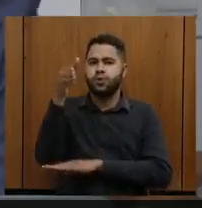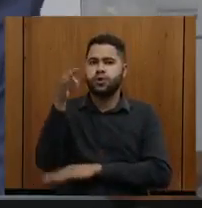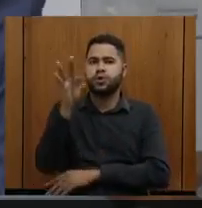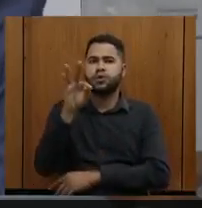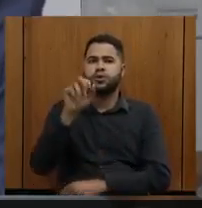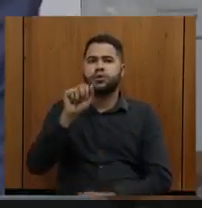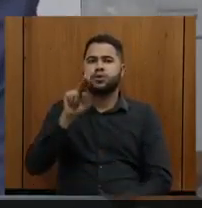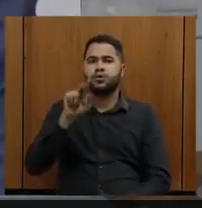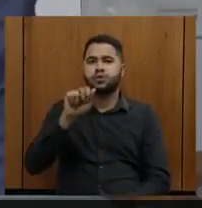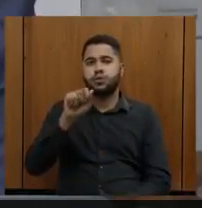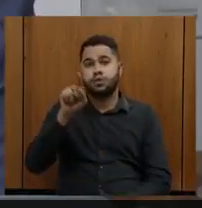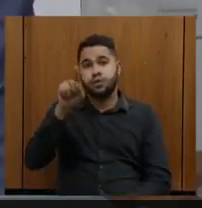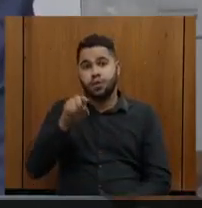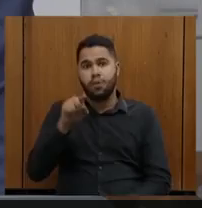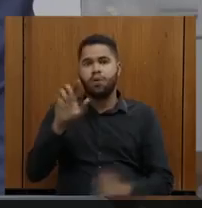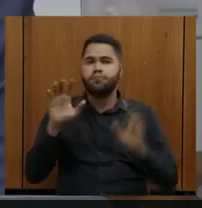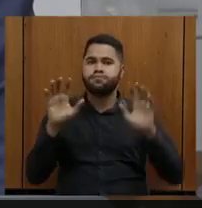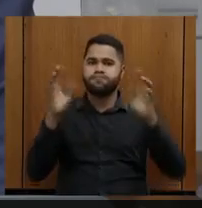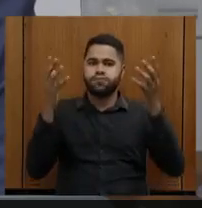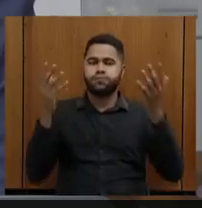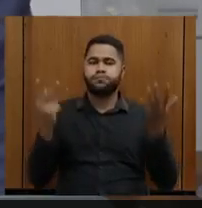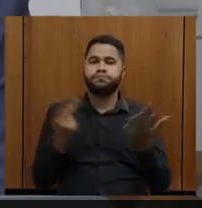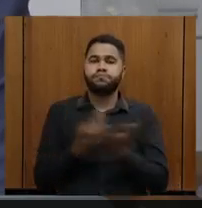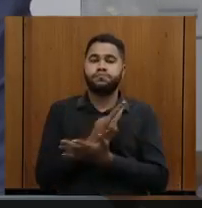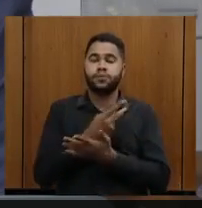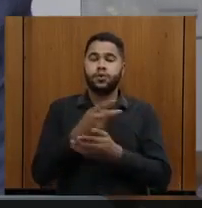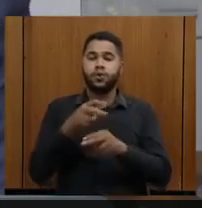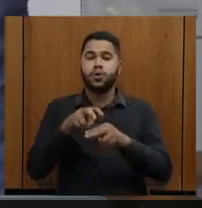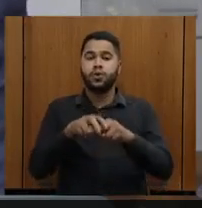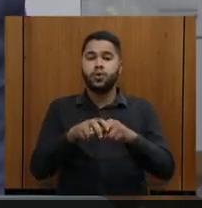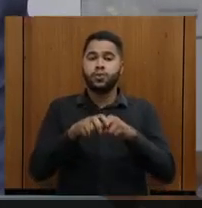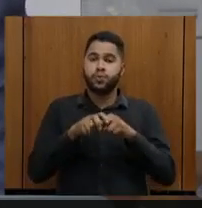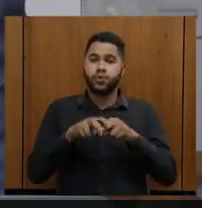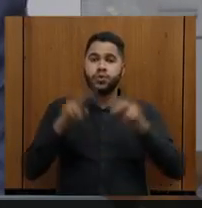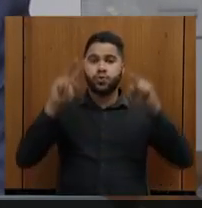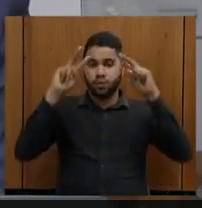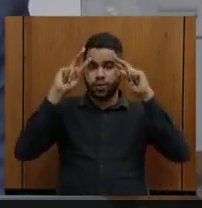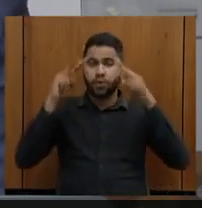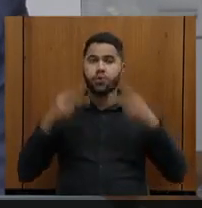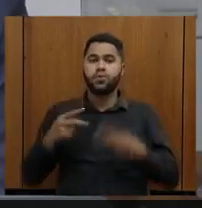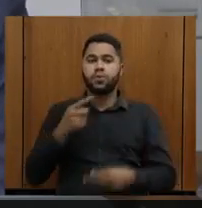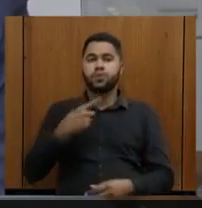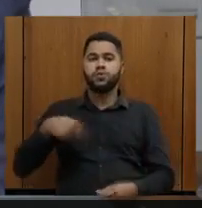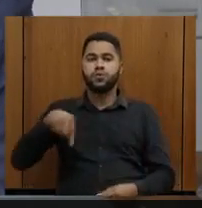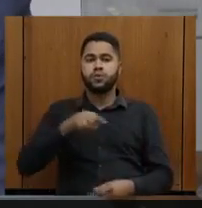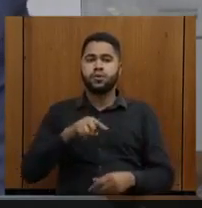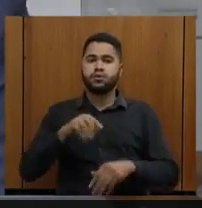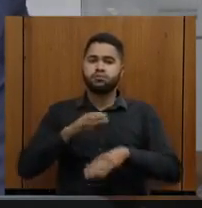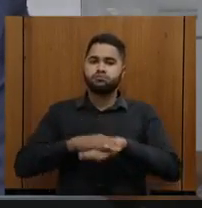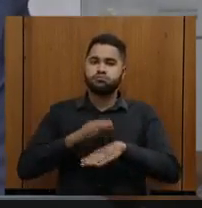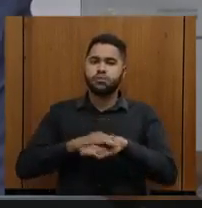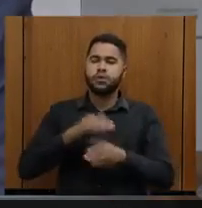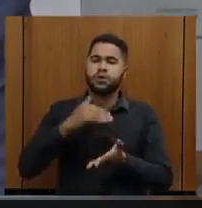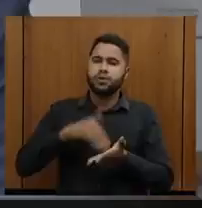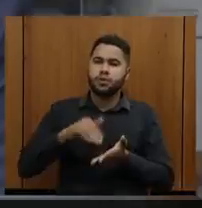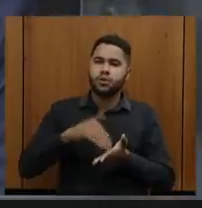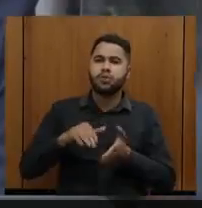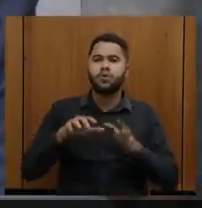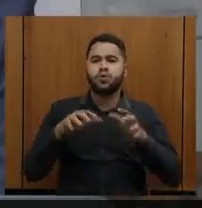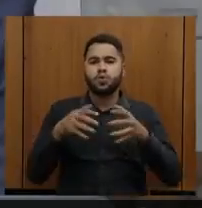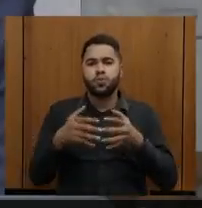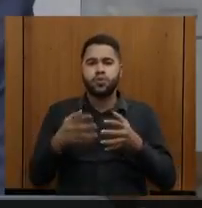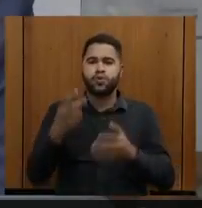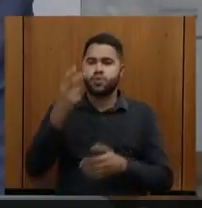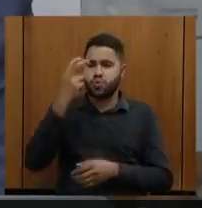para que esse evento pudesse acontecer. Então, por isso, fica aqui o reconhecimento nosso pela Secretaria, pela Comissão de Cultura, pela